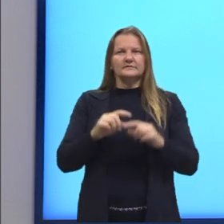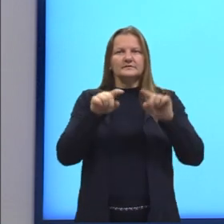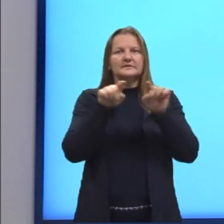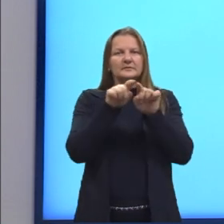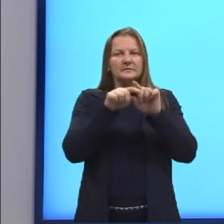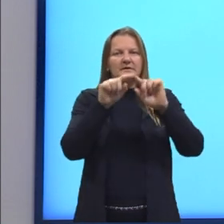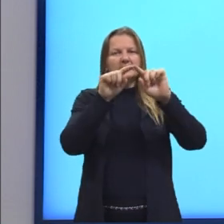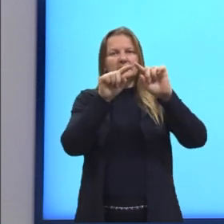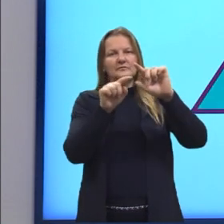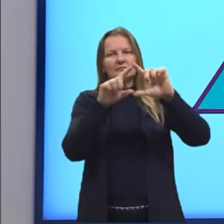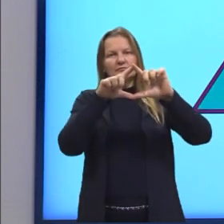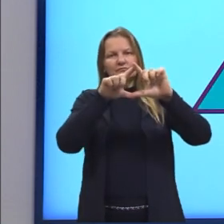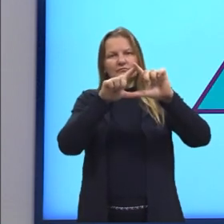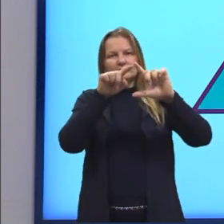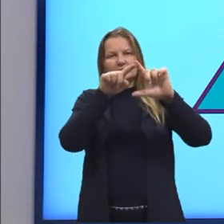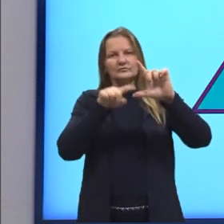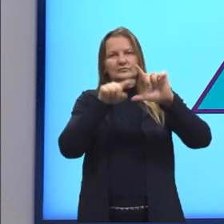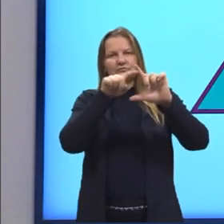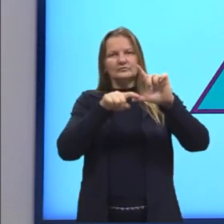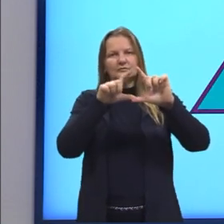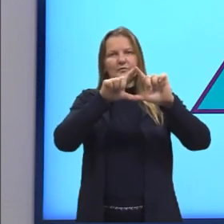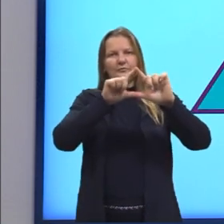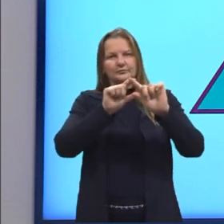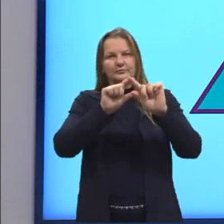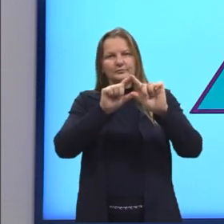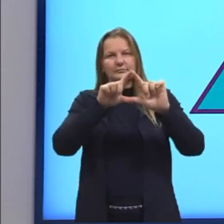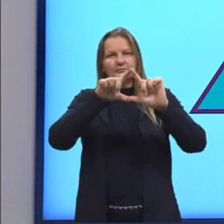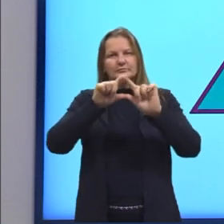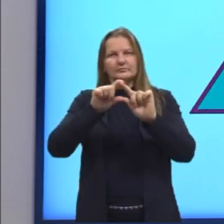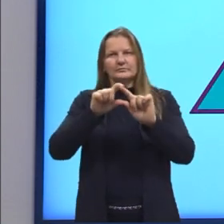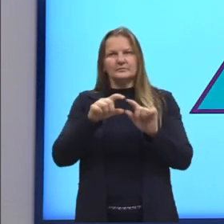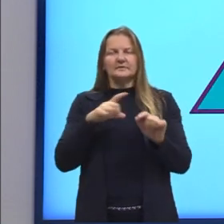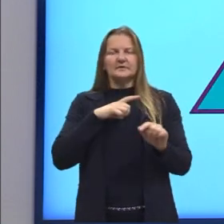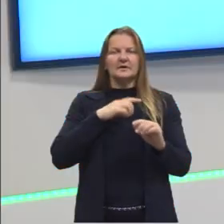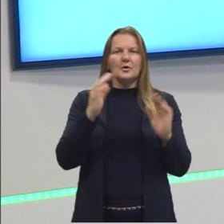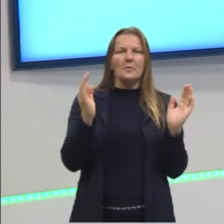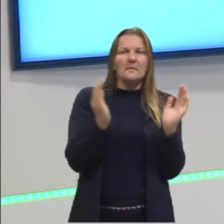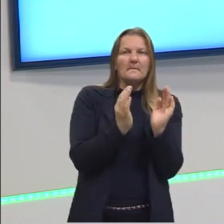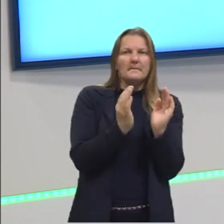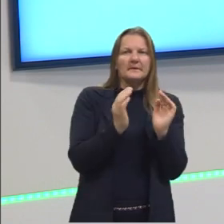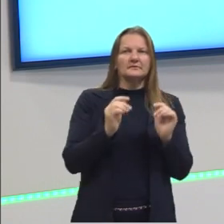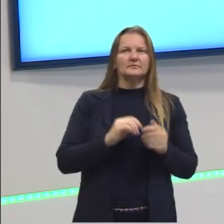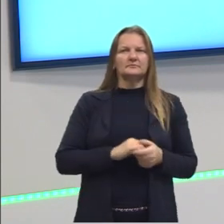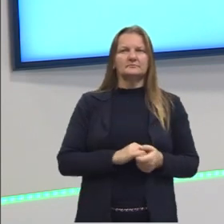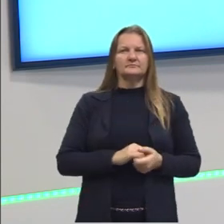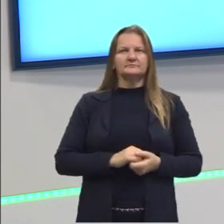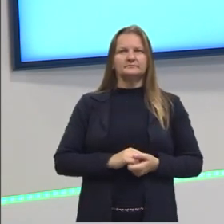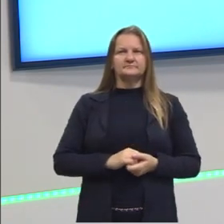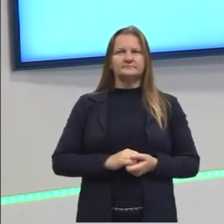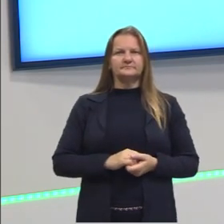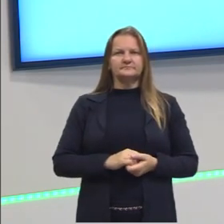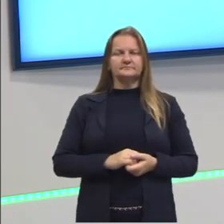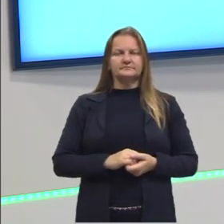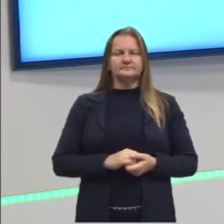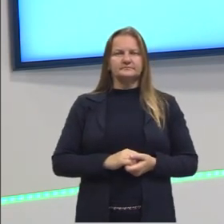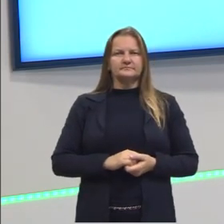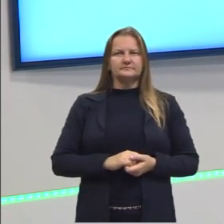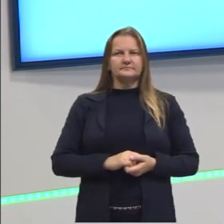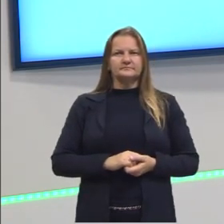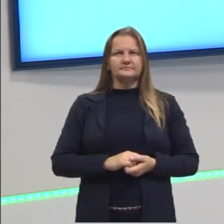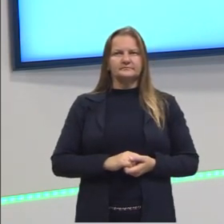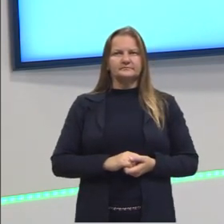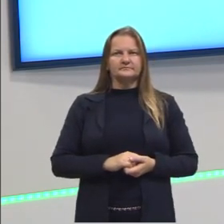Por fim, nós temos o triângulo menorzinho, né? Esse triângulo possui como os lados